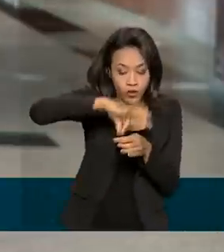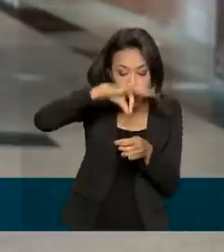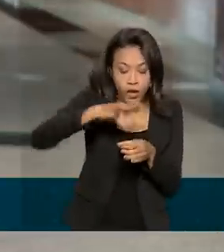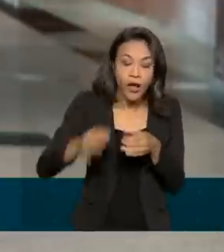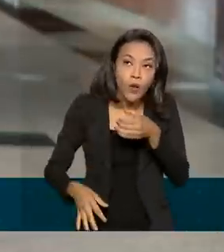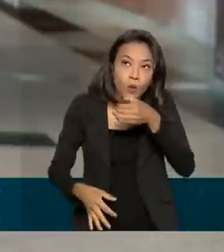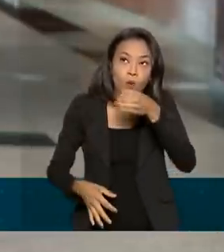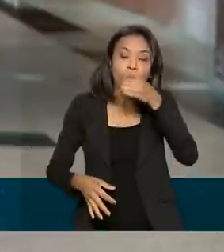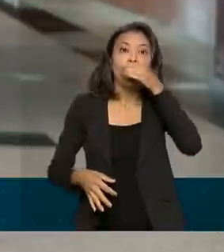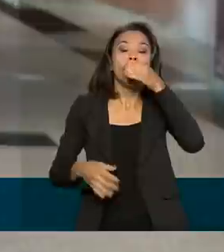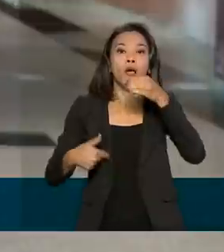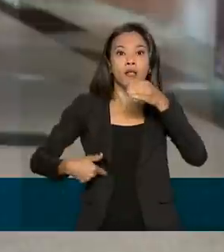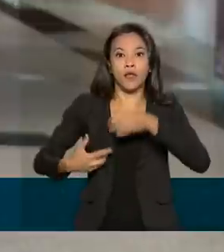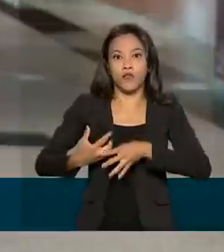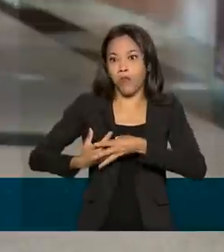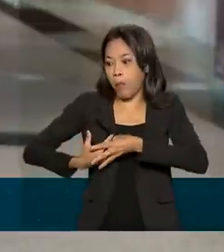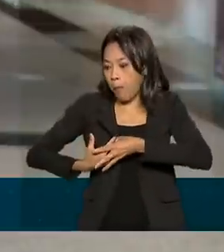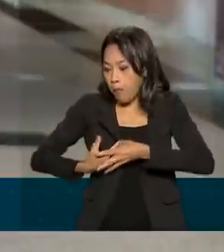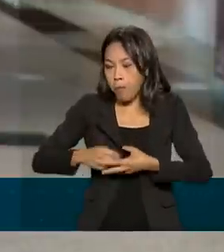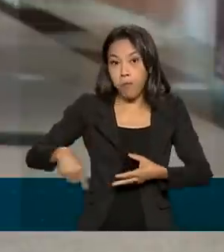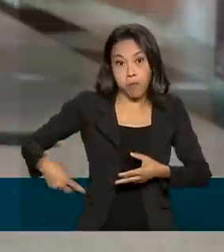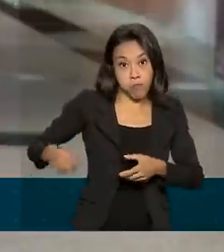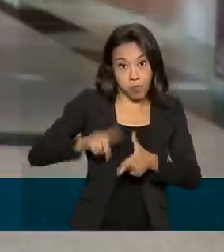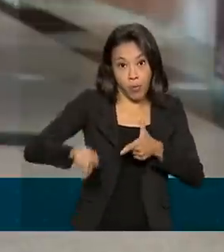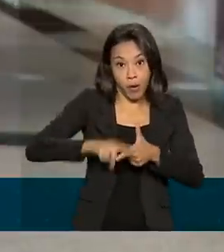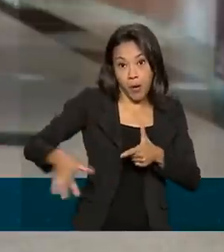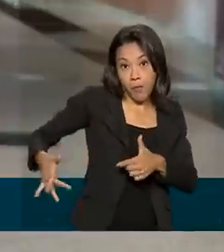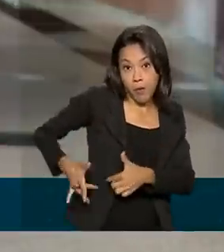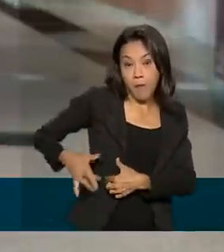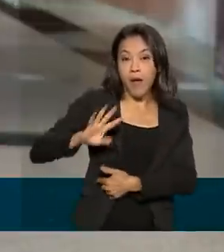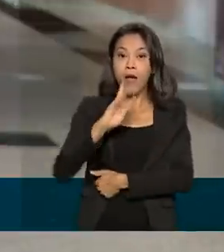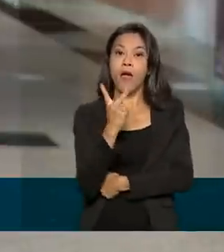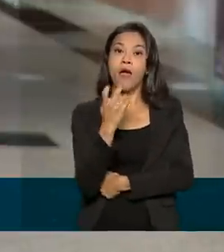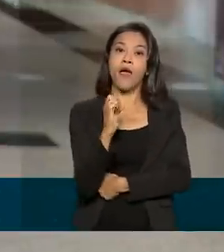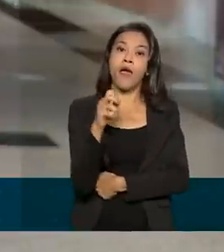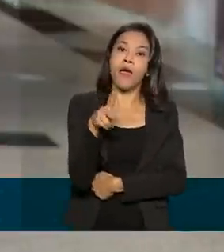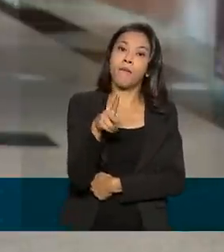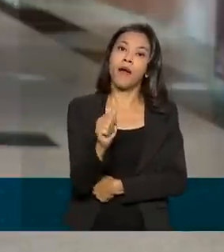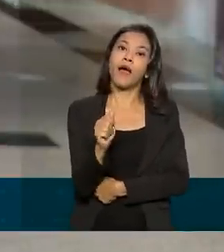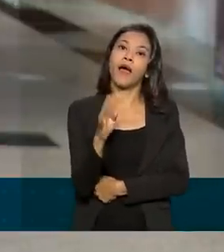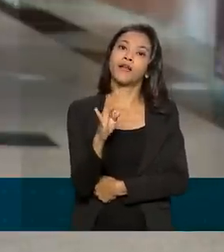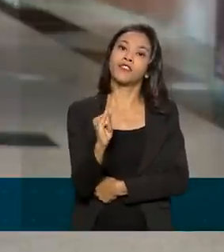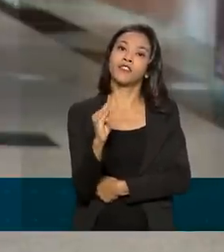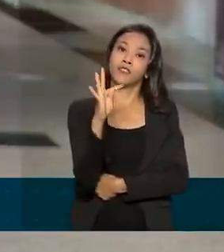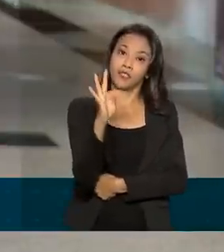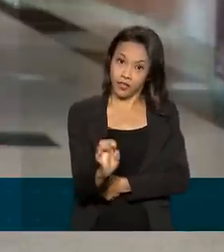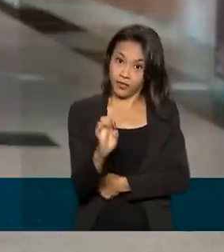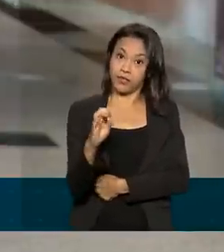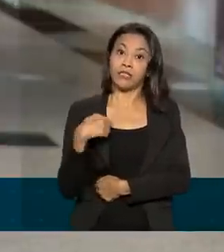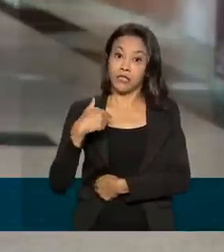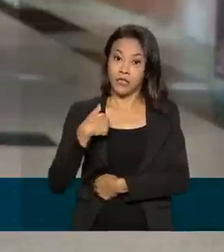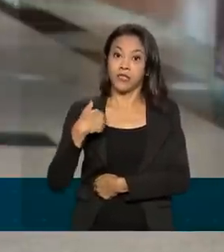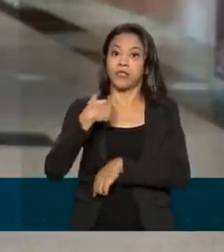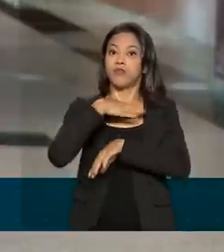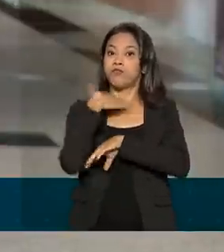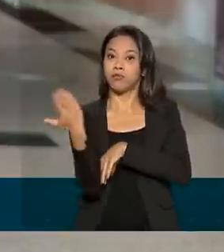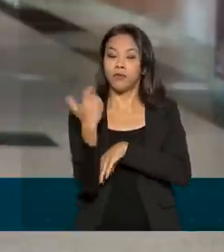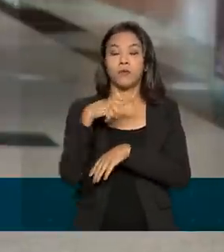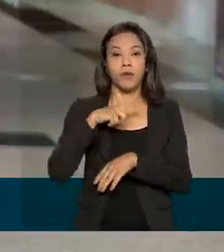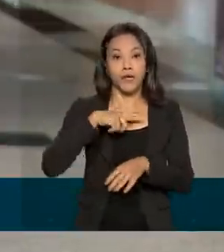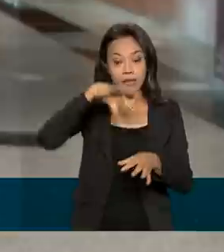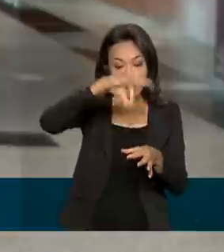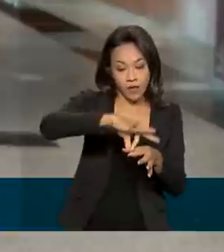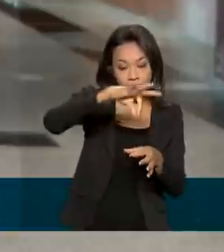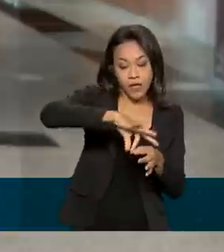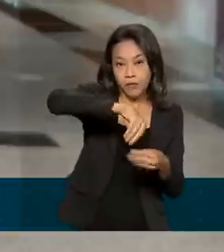ela teve um hepatite fulminante. O produto está proibido pela Anvisa desde 2020 por conter ingredientes como